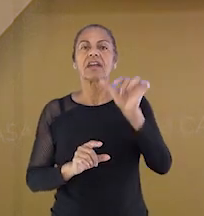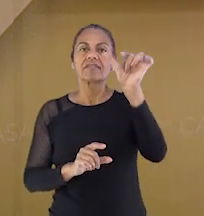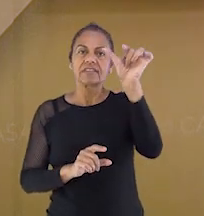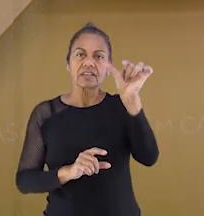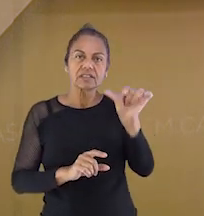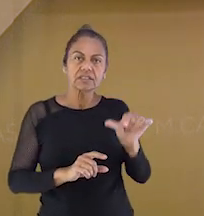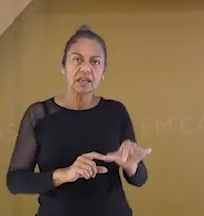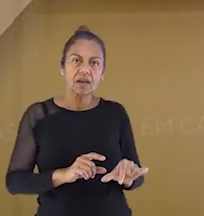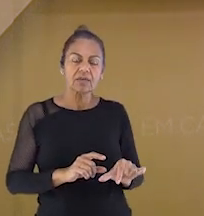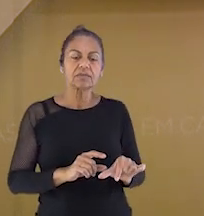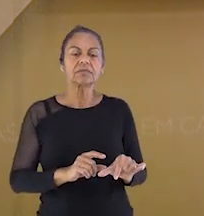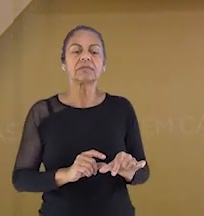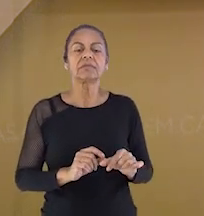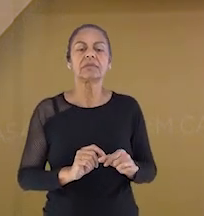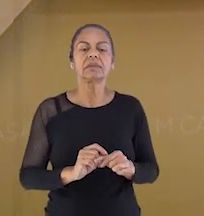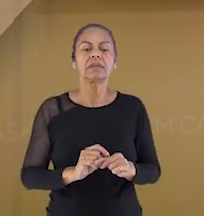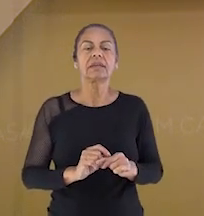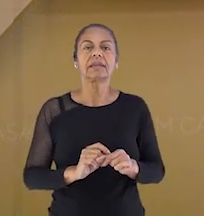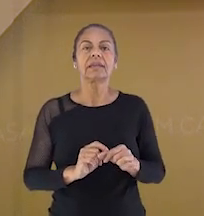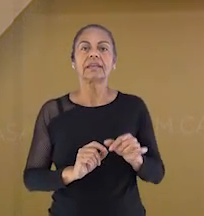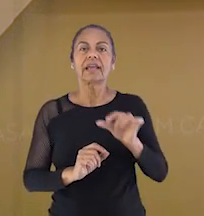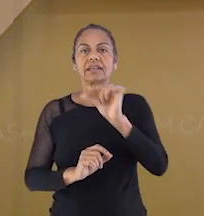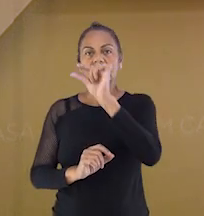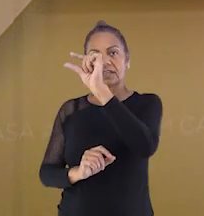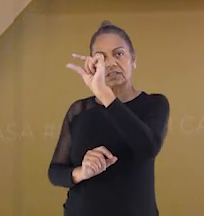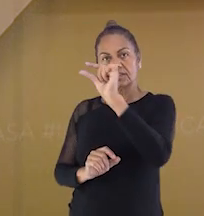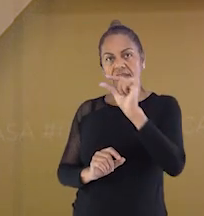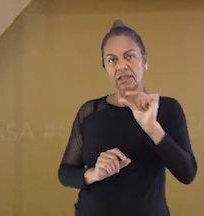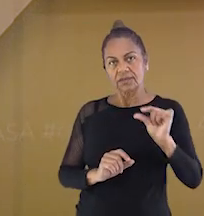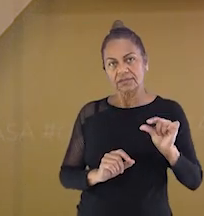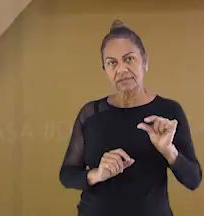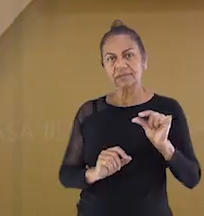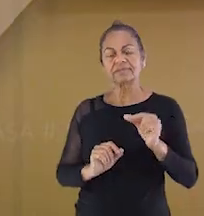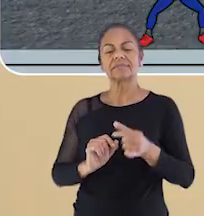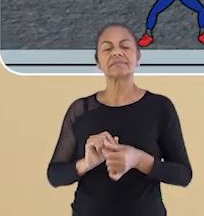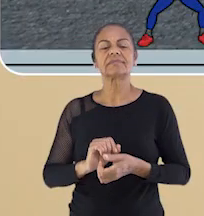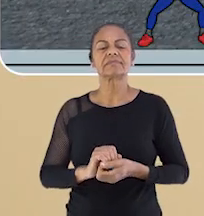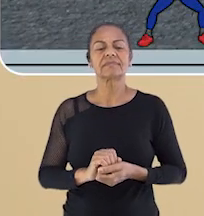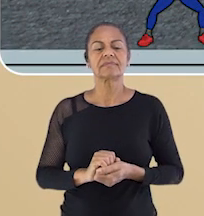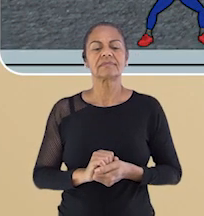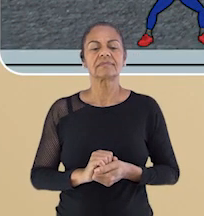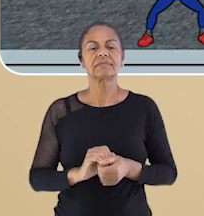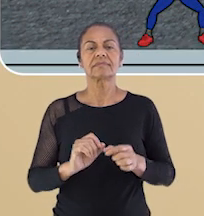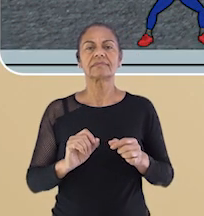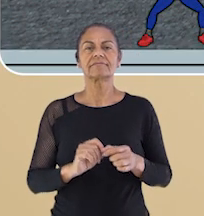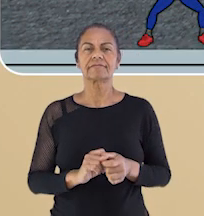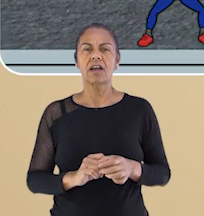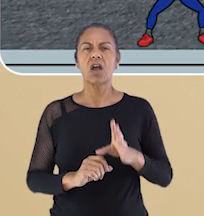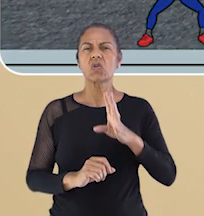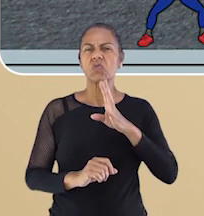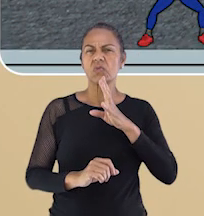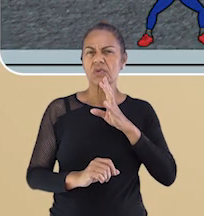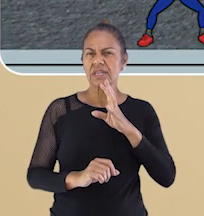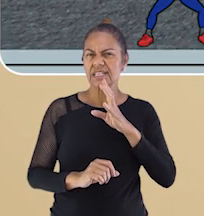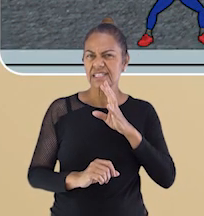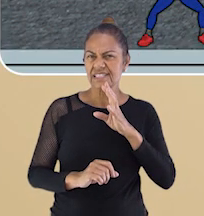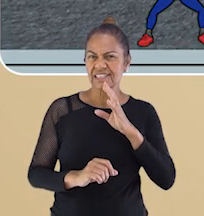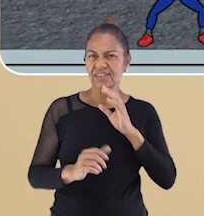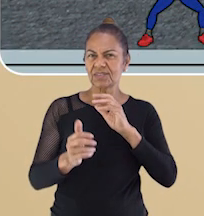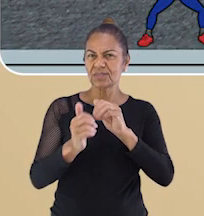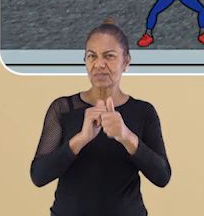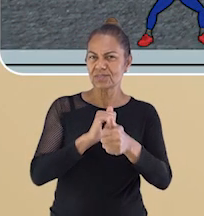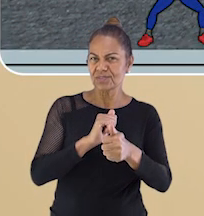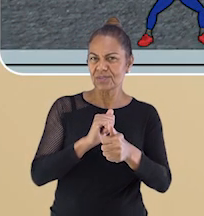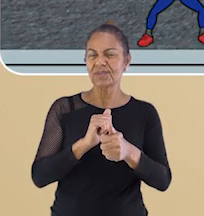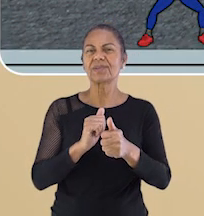ou na vertical e na diagonal. Depois de conhecermos um pouco